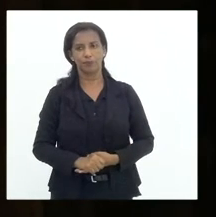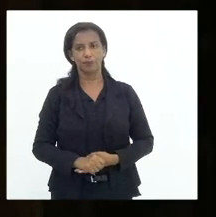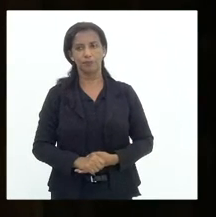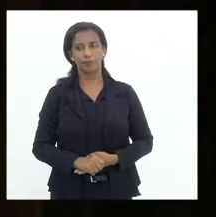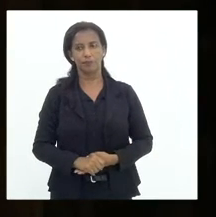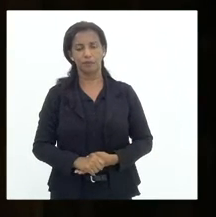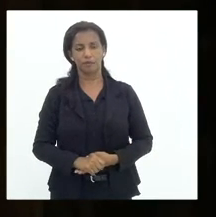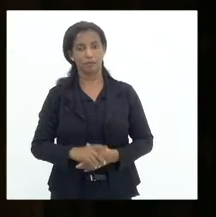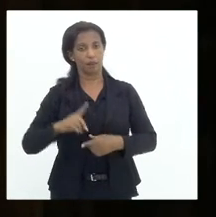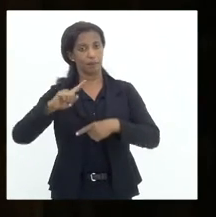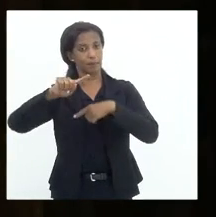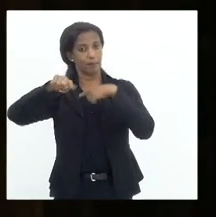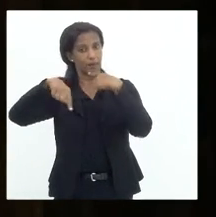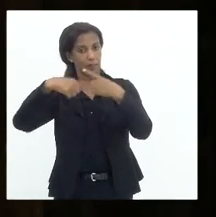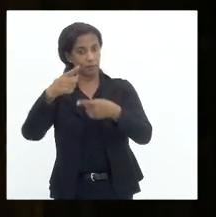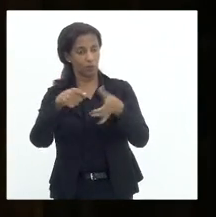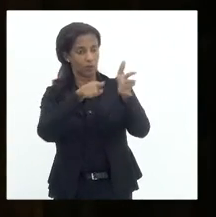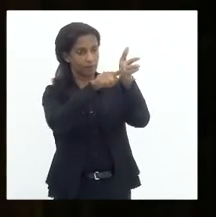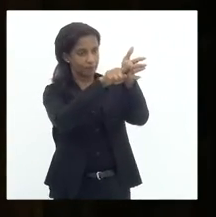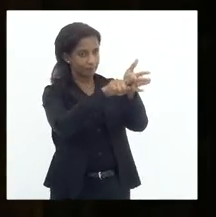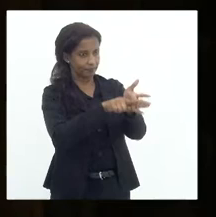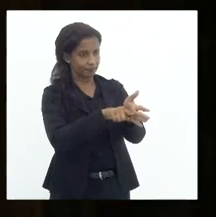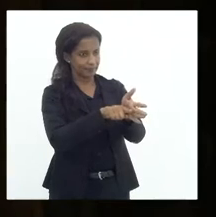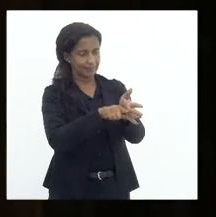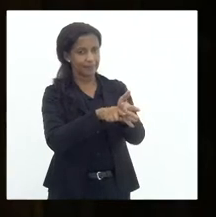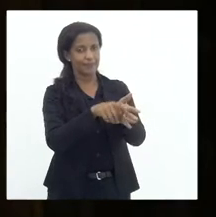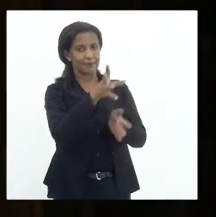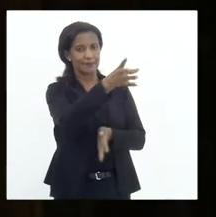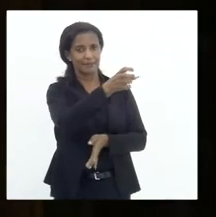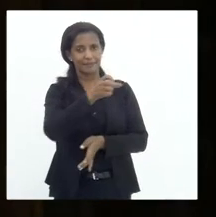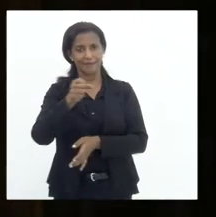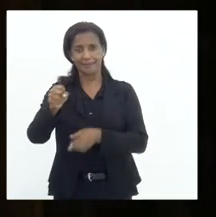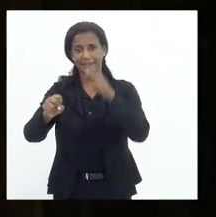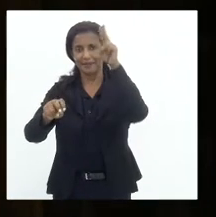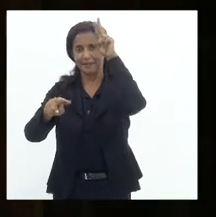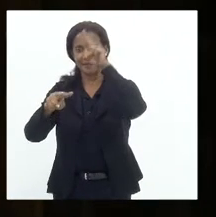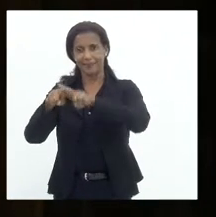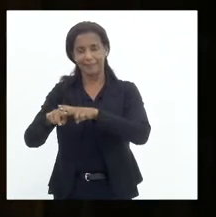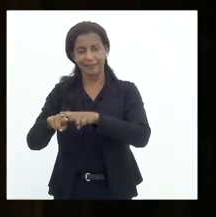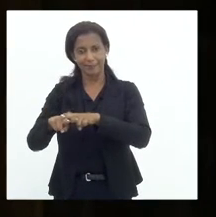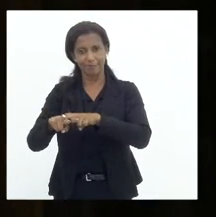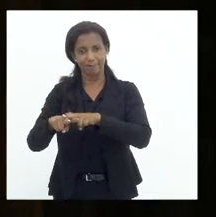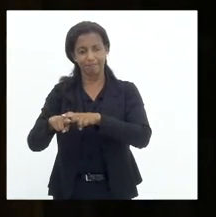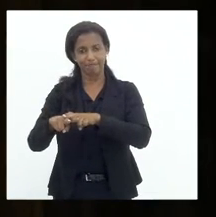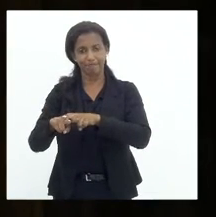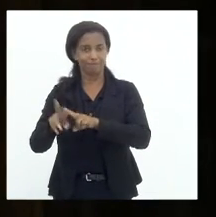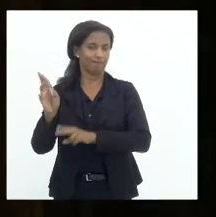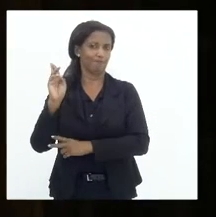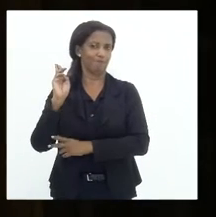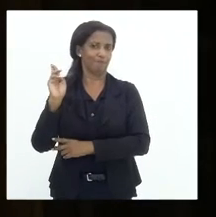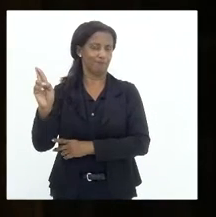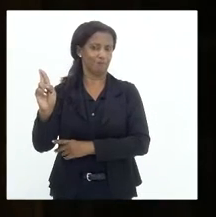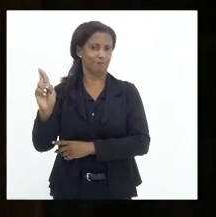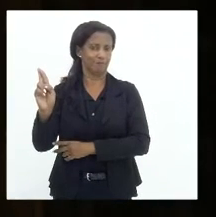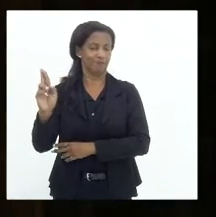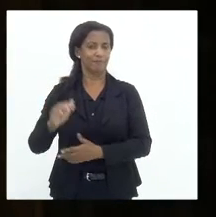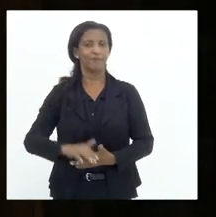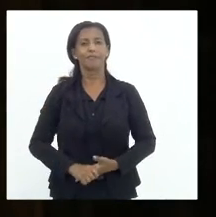para, depois de se investigar, prender os responsáveis.